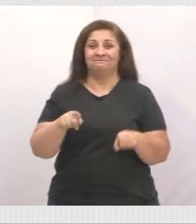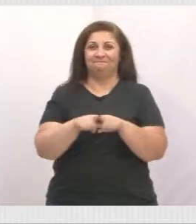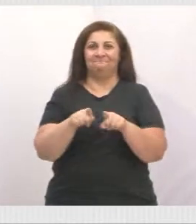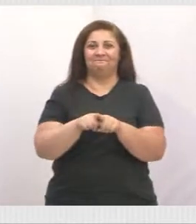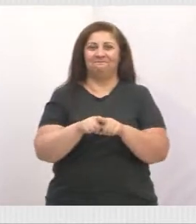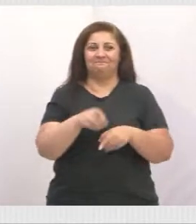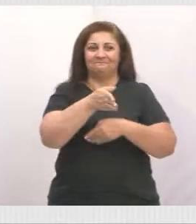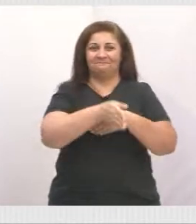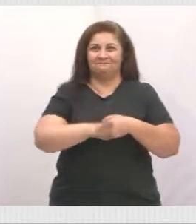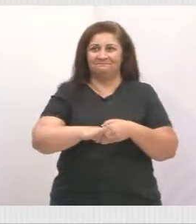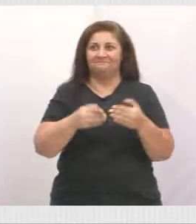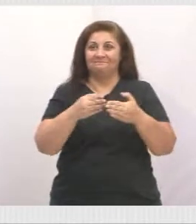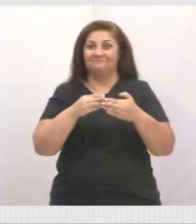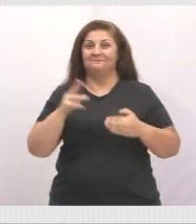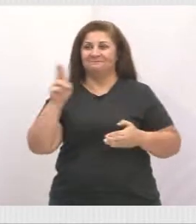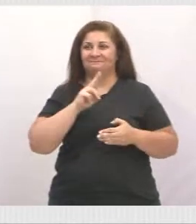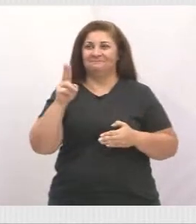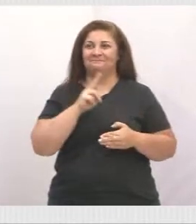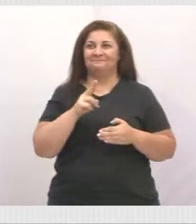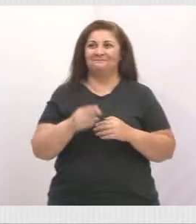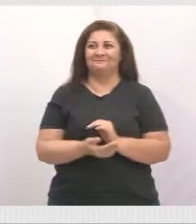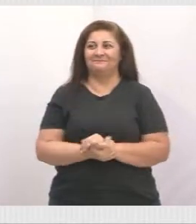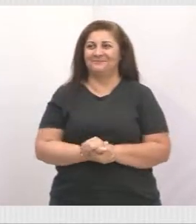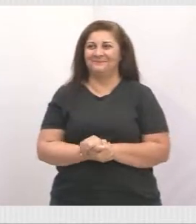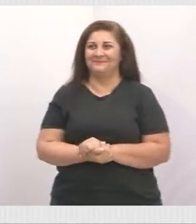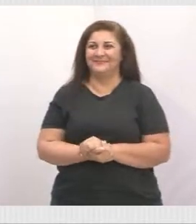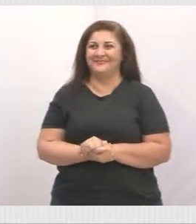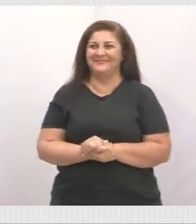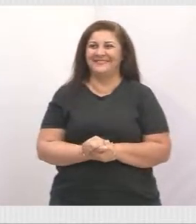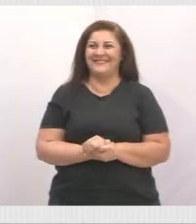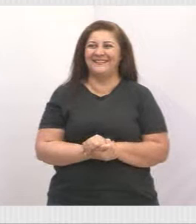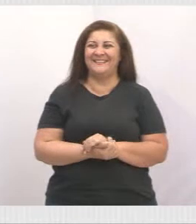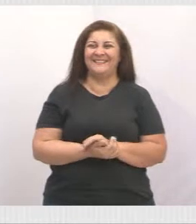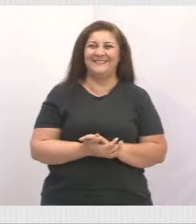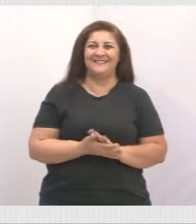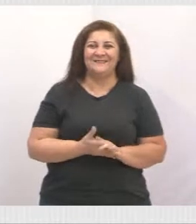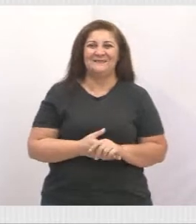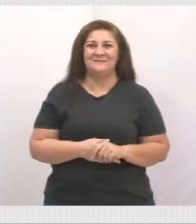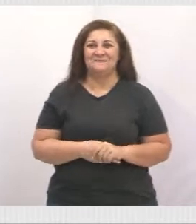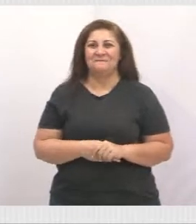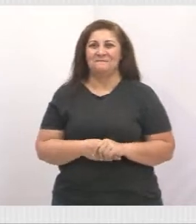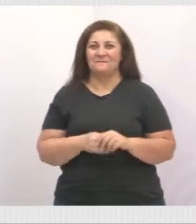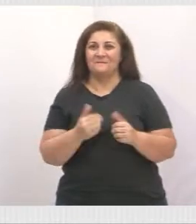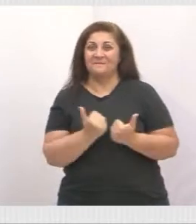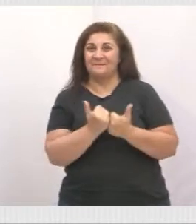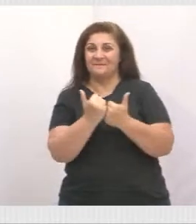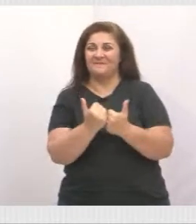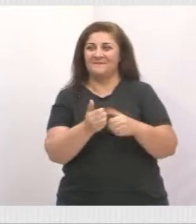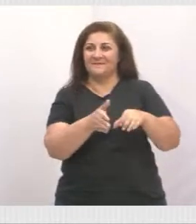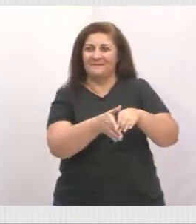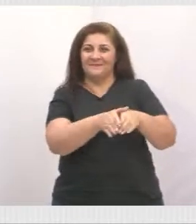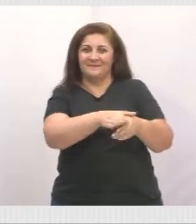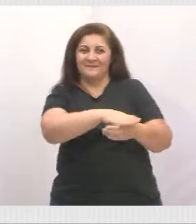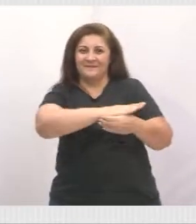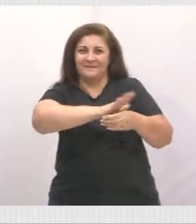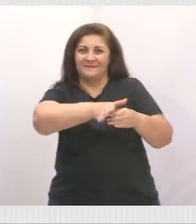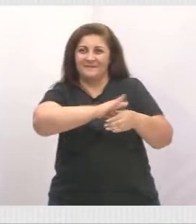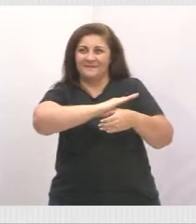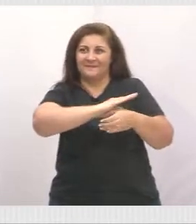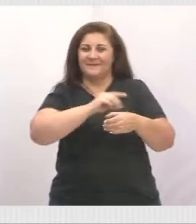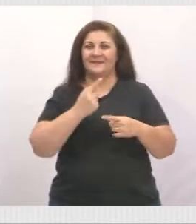Nós solicitamos com urgência que seja feita a troca da tampa do bueiro, que várias pessoas